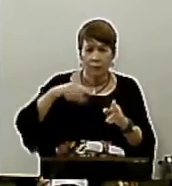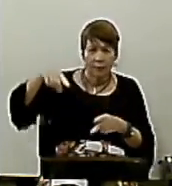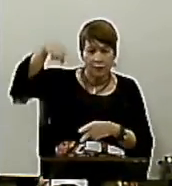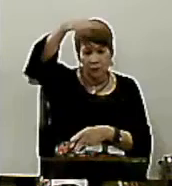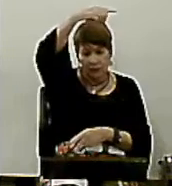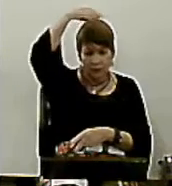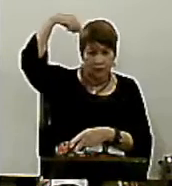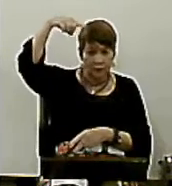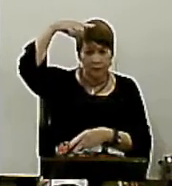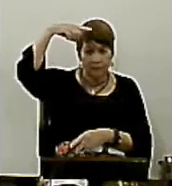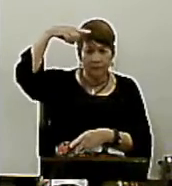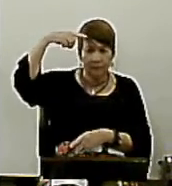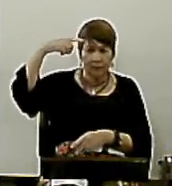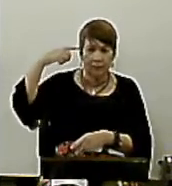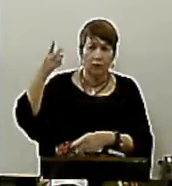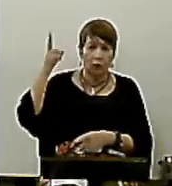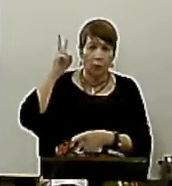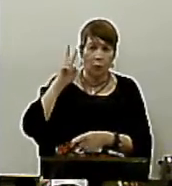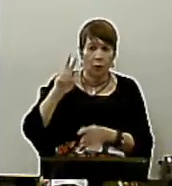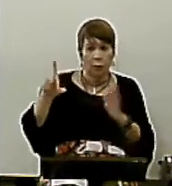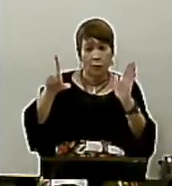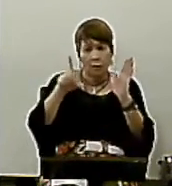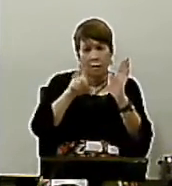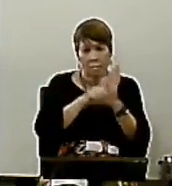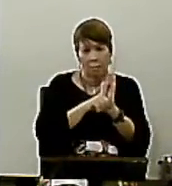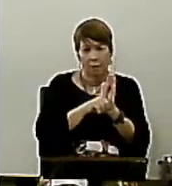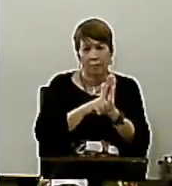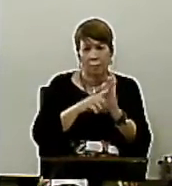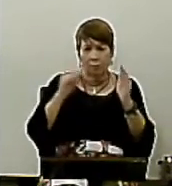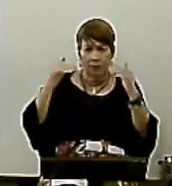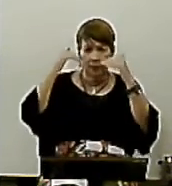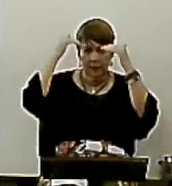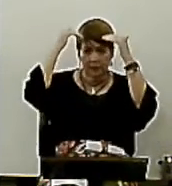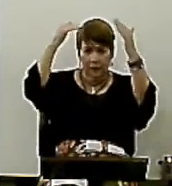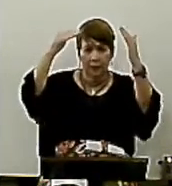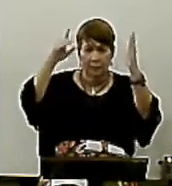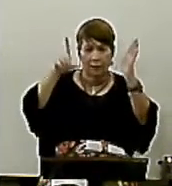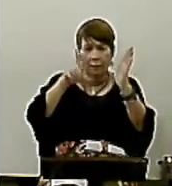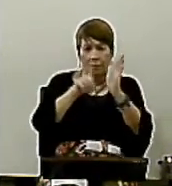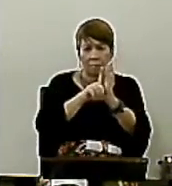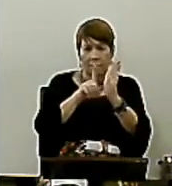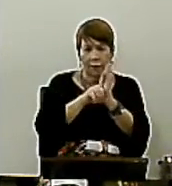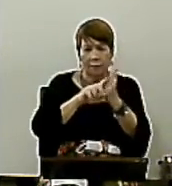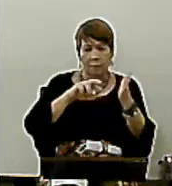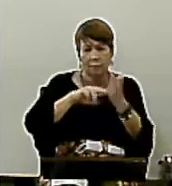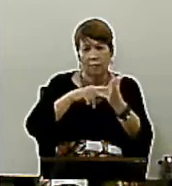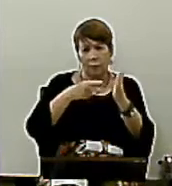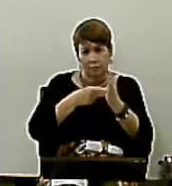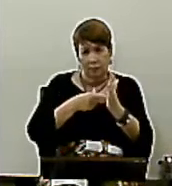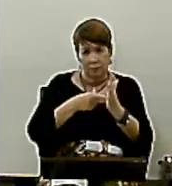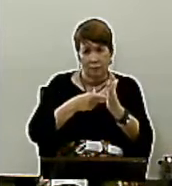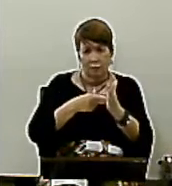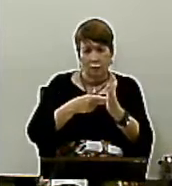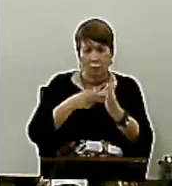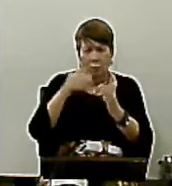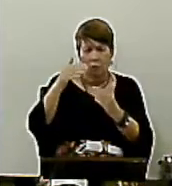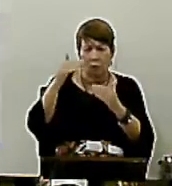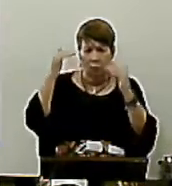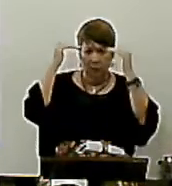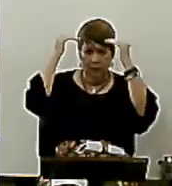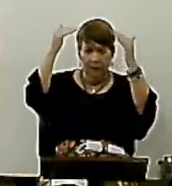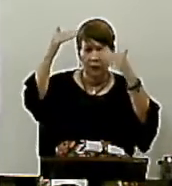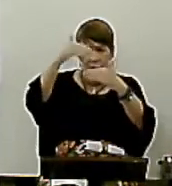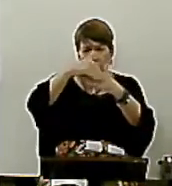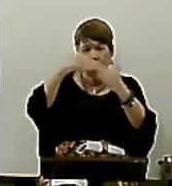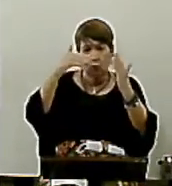Que nós Olhamos Para a lei Guardar A lei Não implica Na observância Daqueles mandamentos De sacrificar